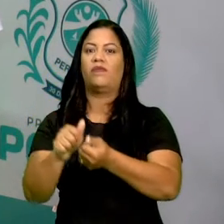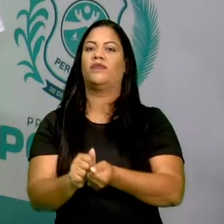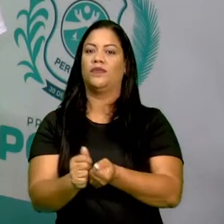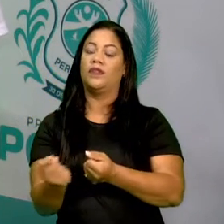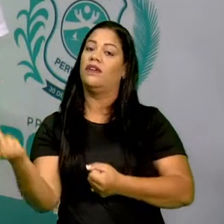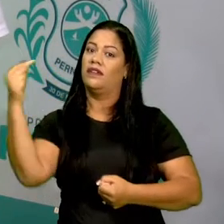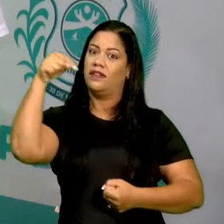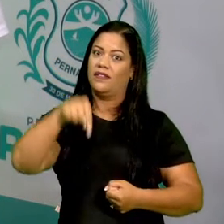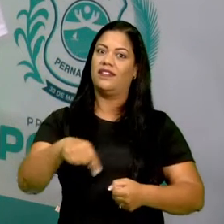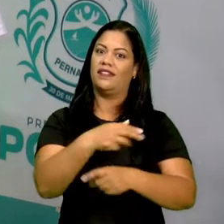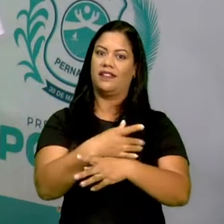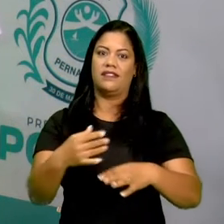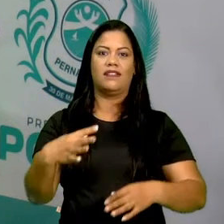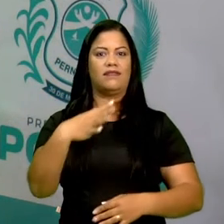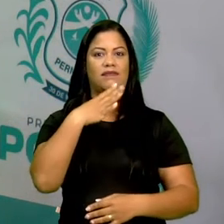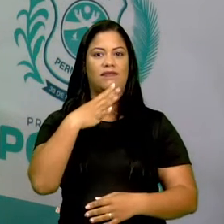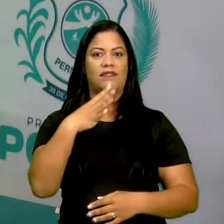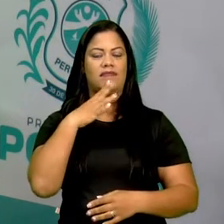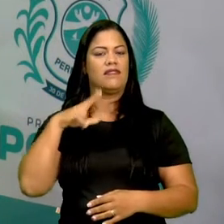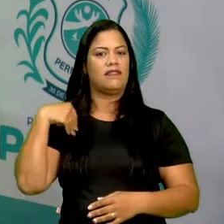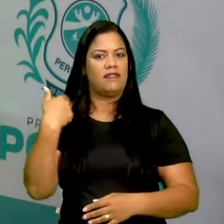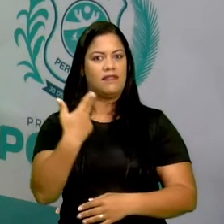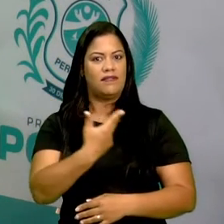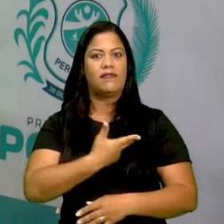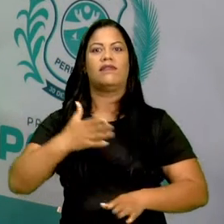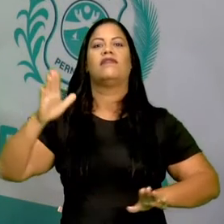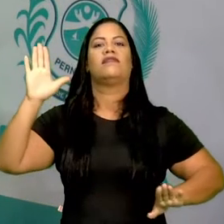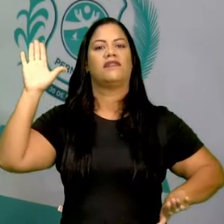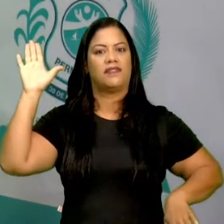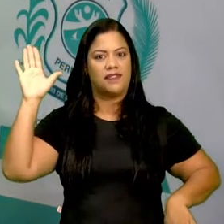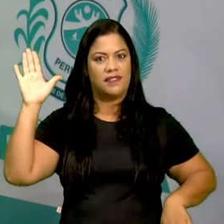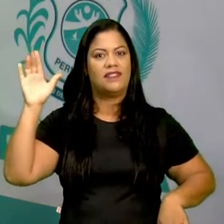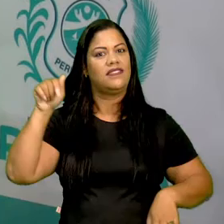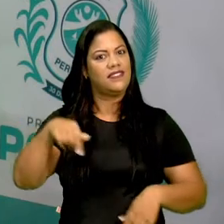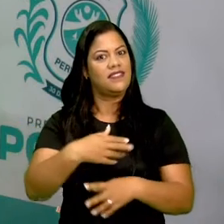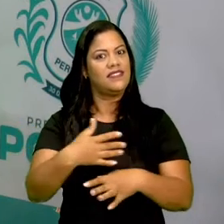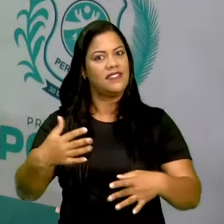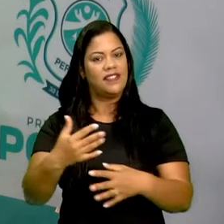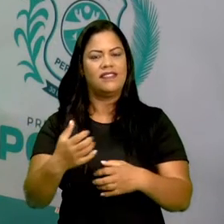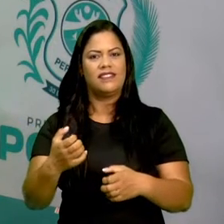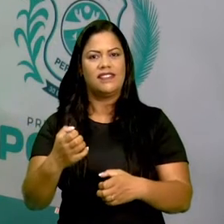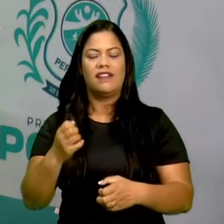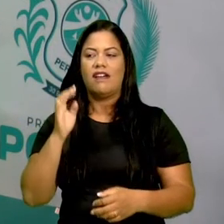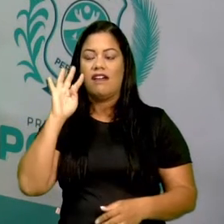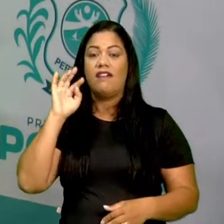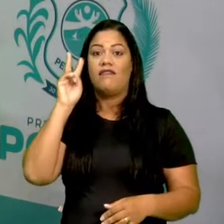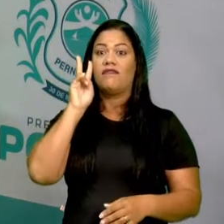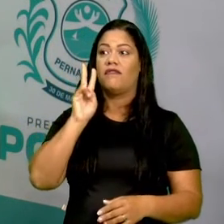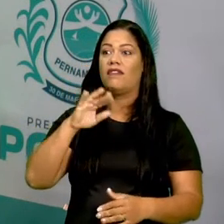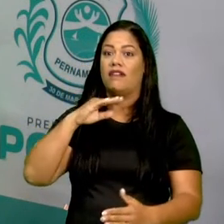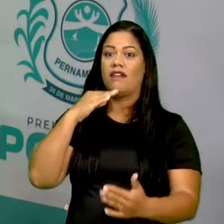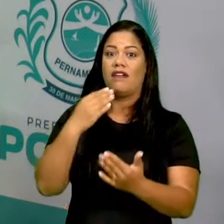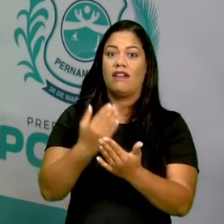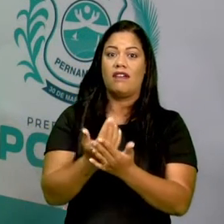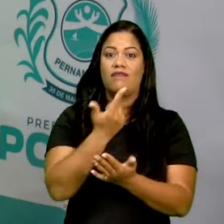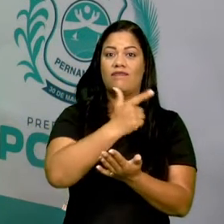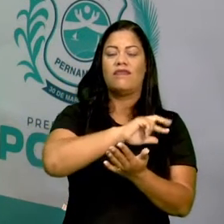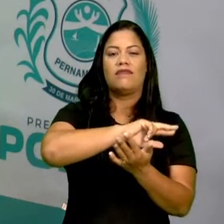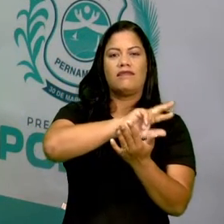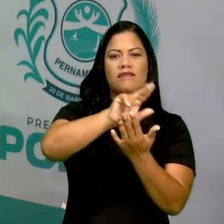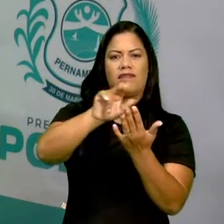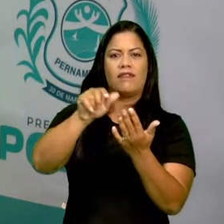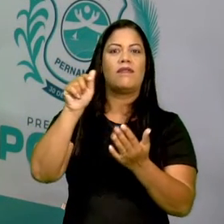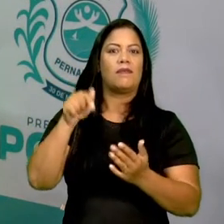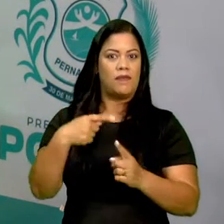Vem conhecer a nossa praia, principalmente Porto de Galinha. E acaba se encantando também com as outras praias, porque a